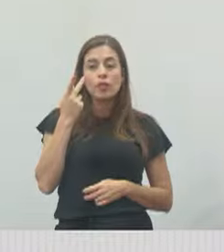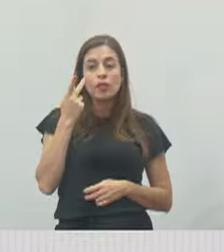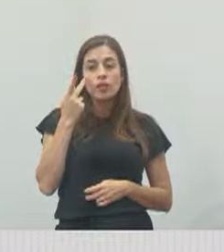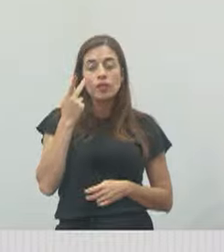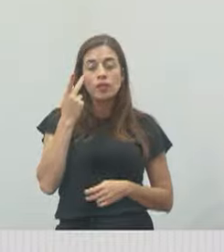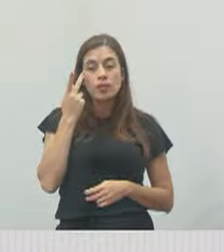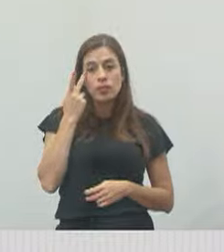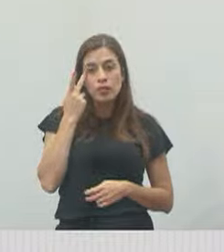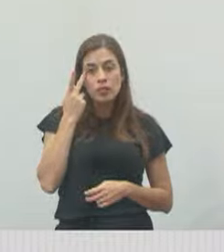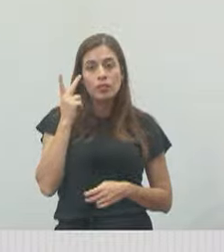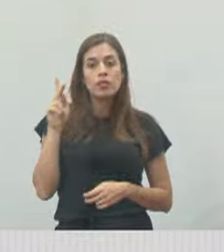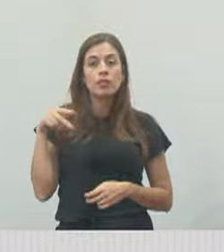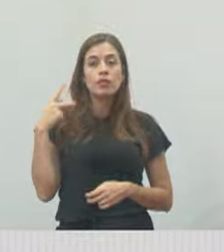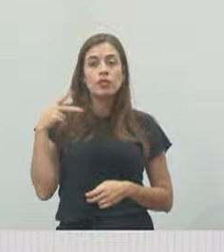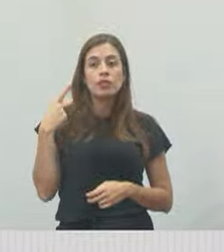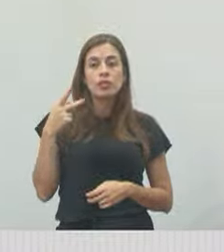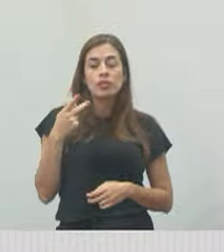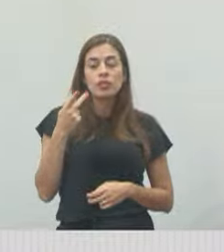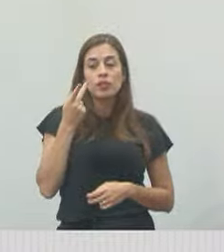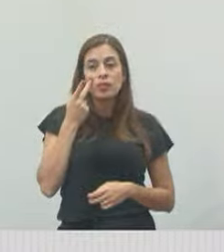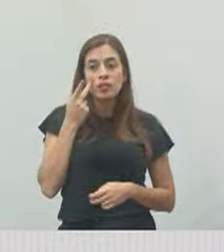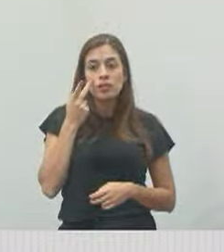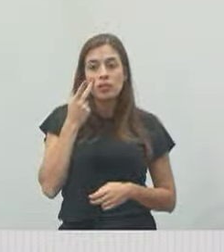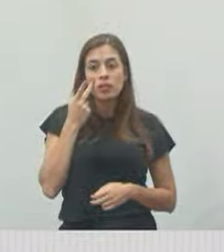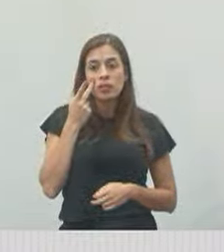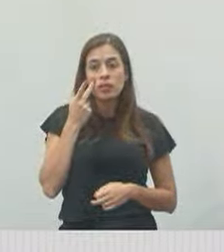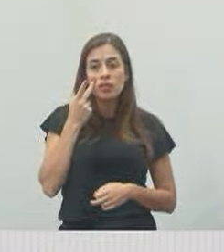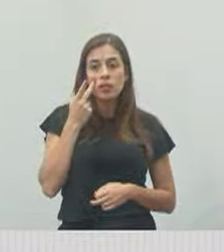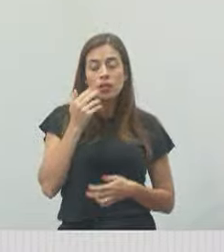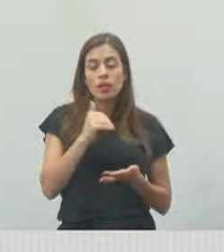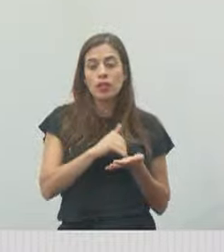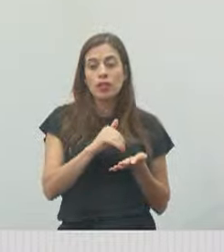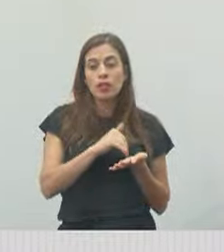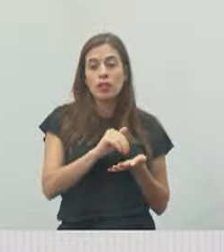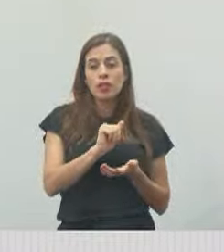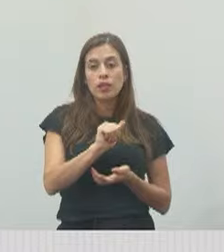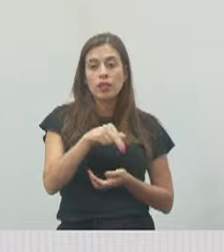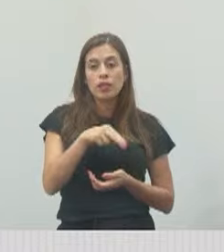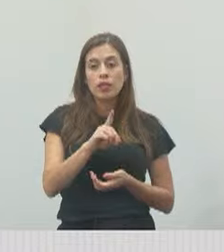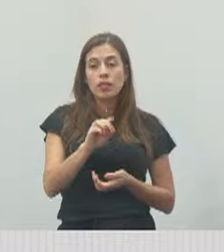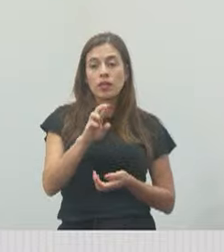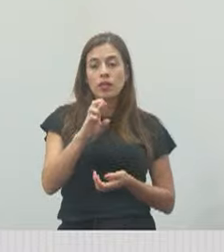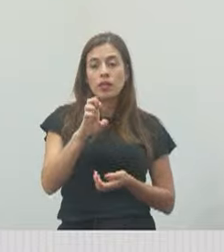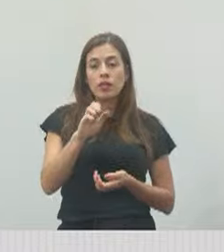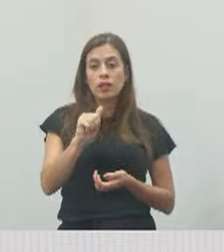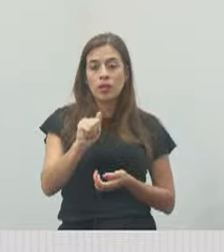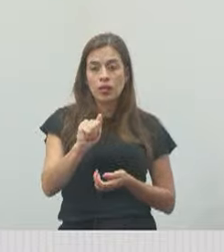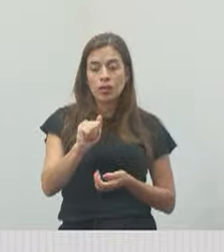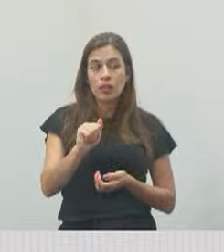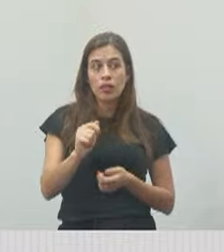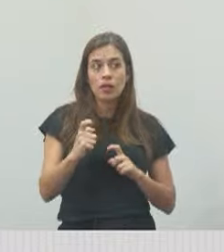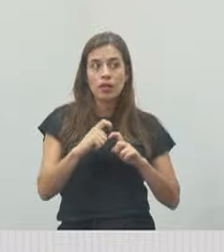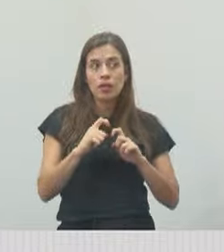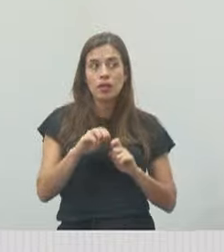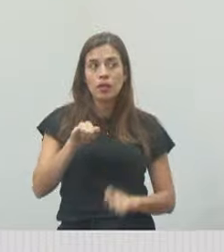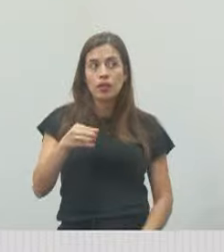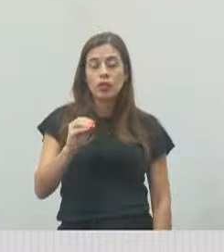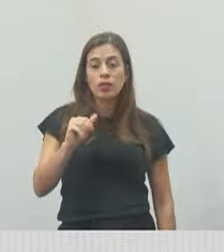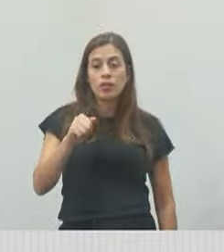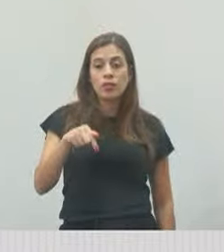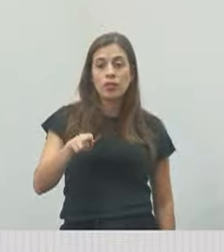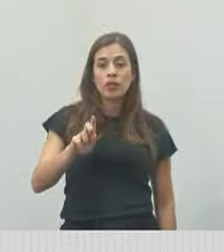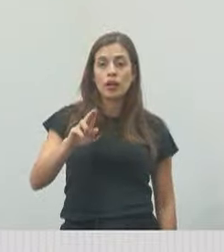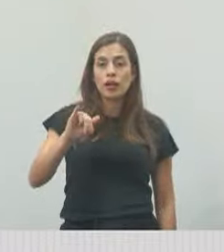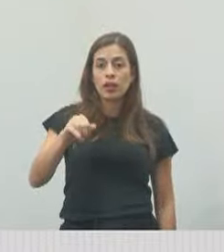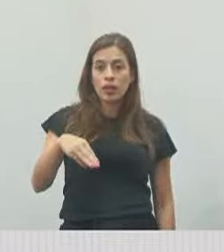Esporte, o vereador Paulinho de Condutores, ao nosso secretário André, doutor Joaquim, nosso presidente,